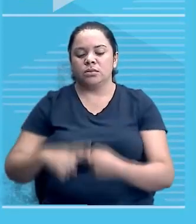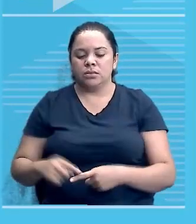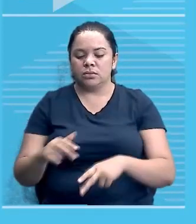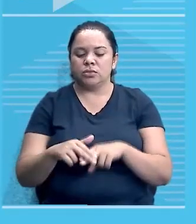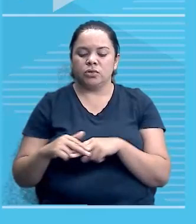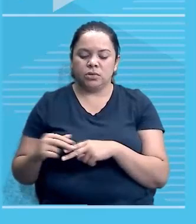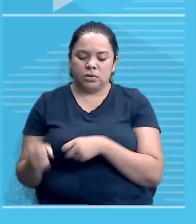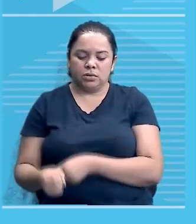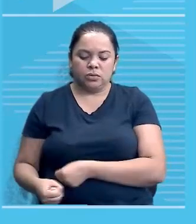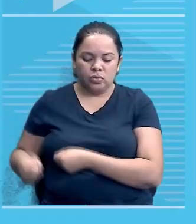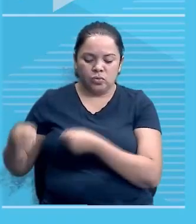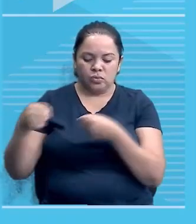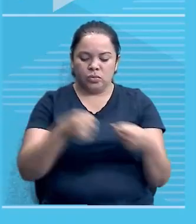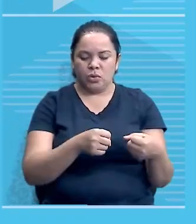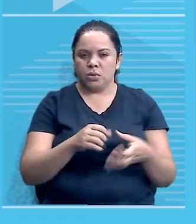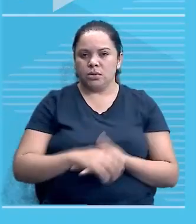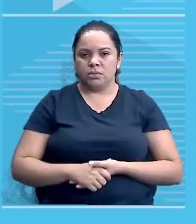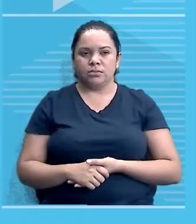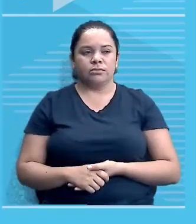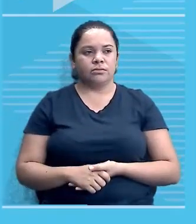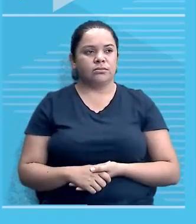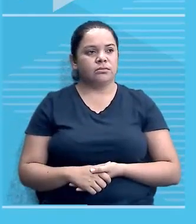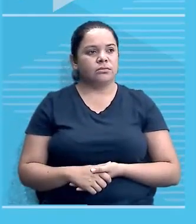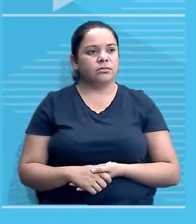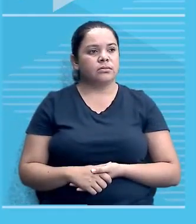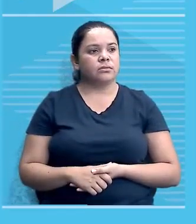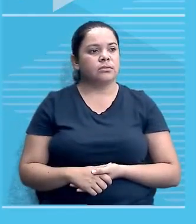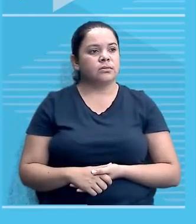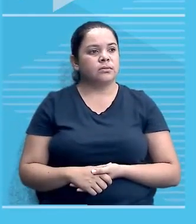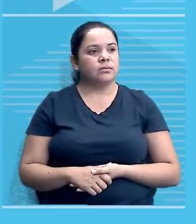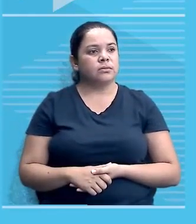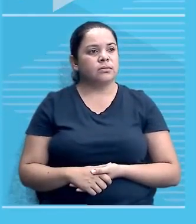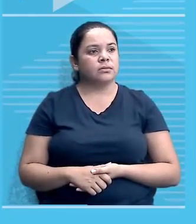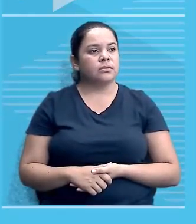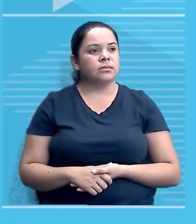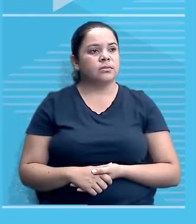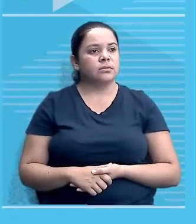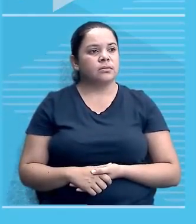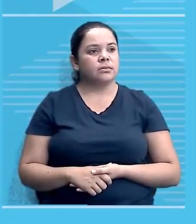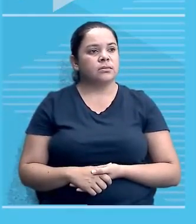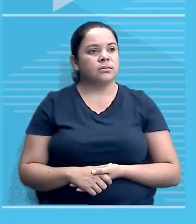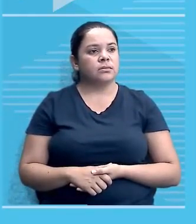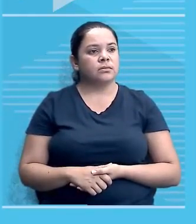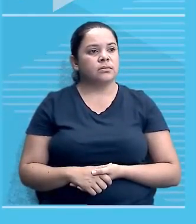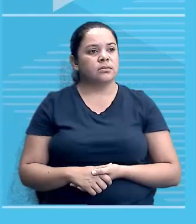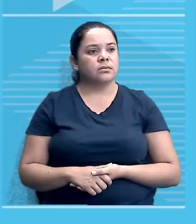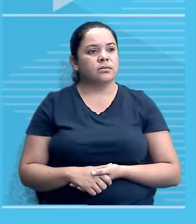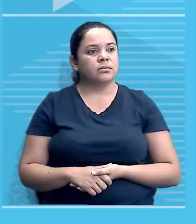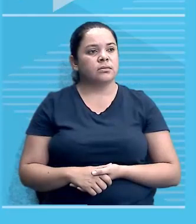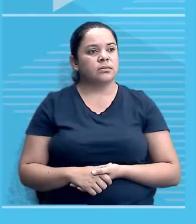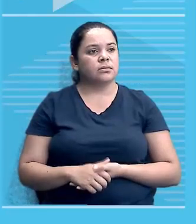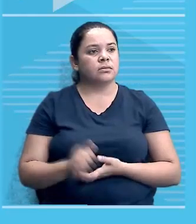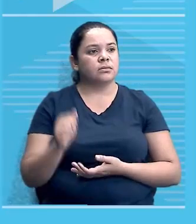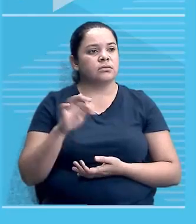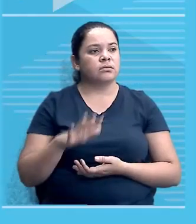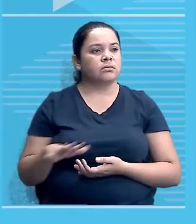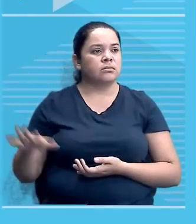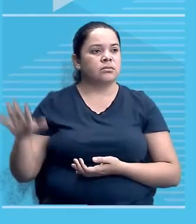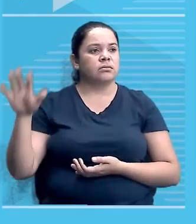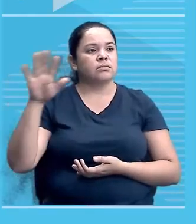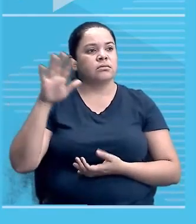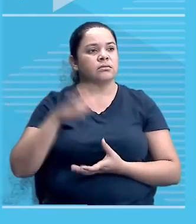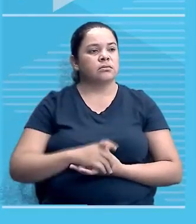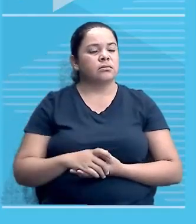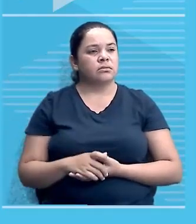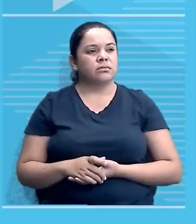E esta imagem é que nos deixa mais tristes ainda, são jovens, rapazes, moças, armados, ao invés de